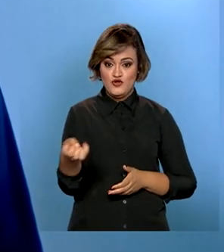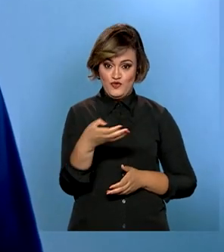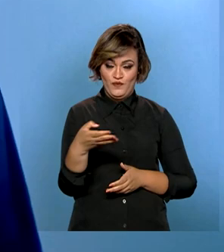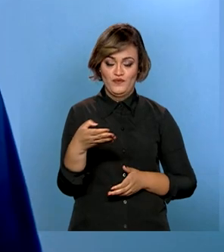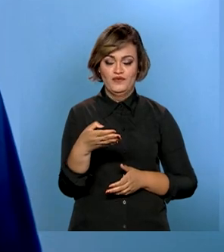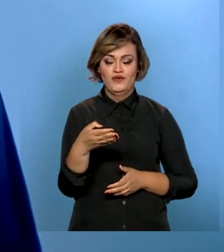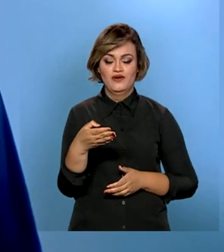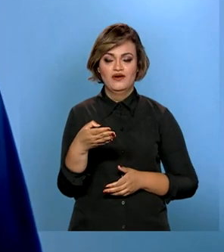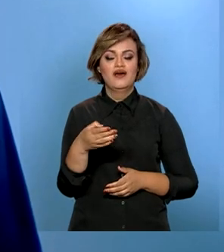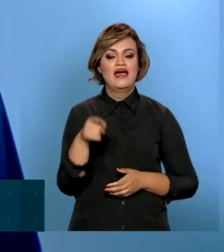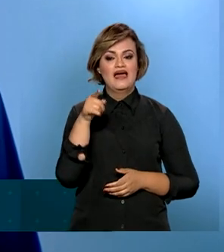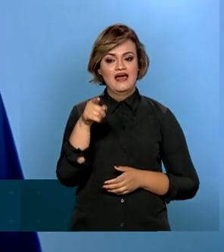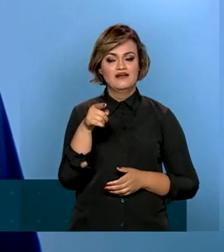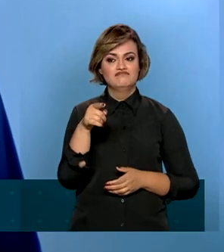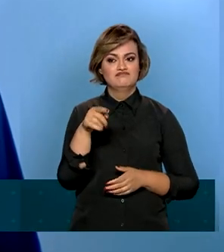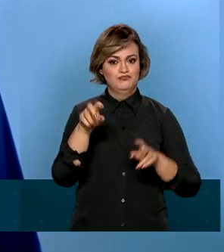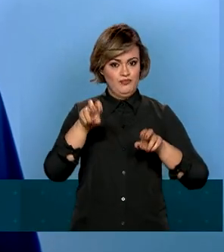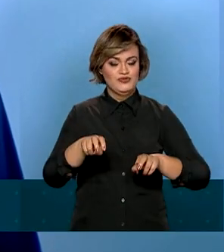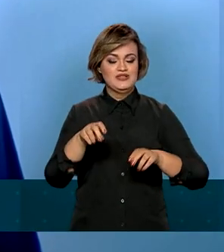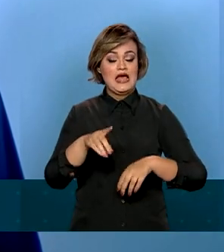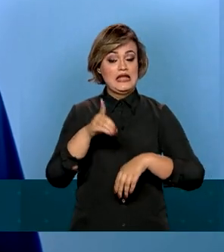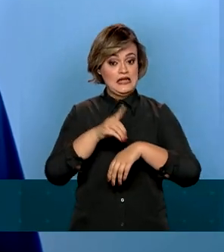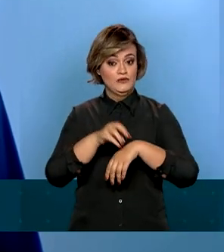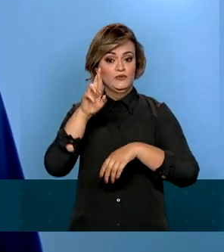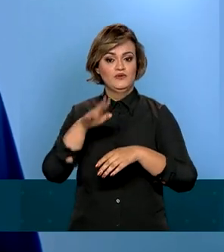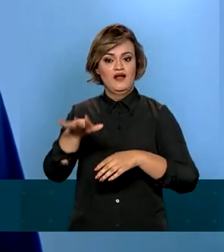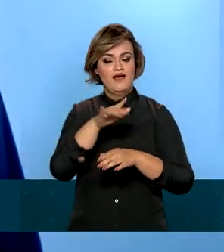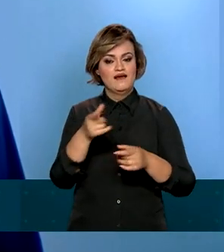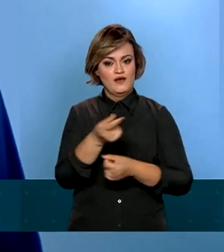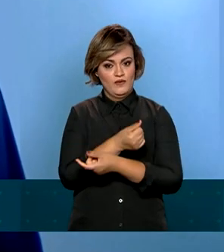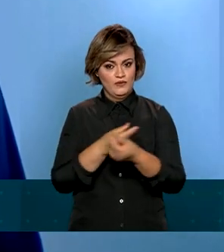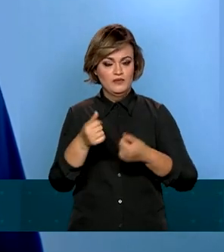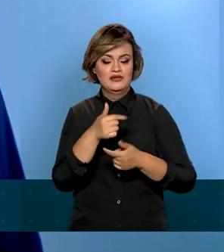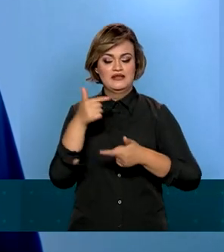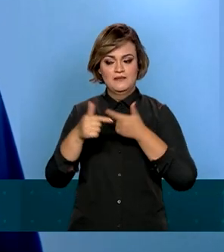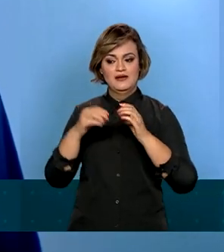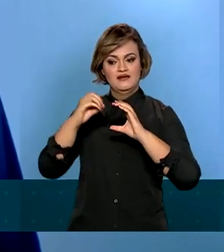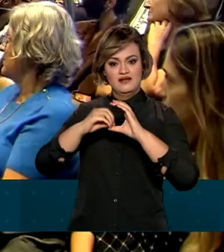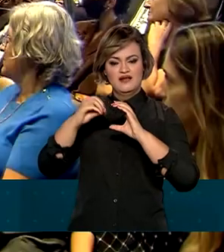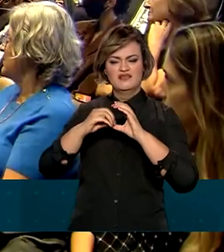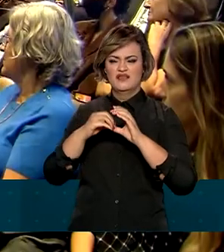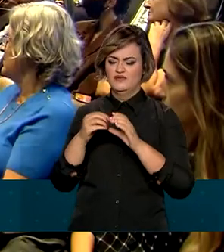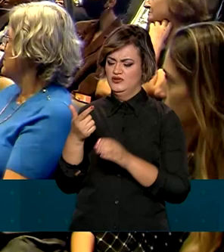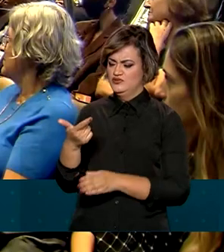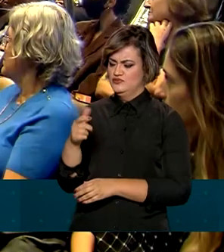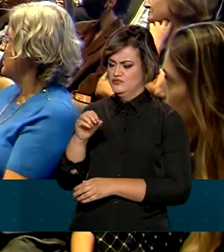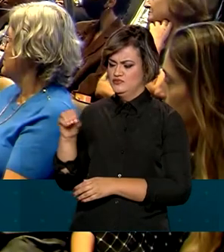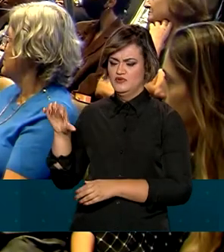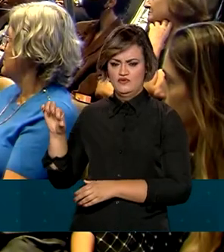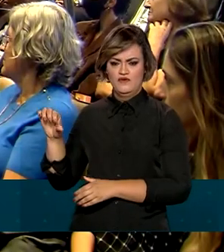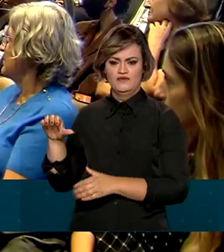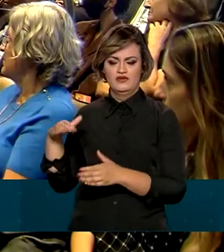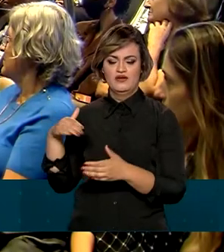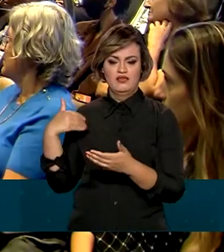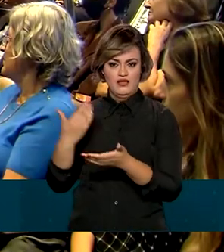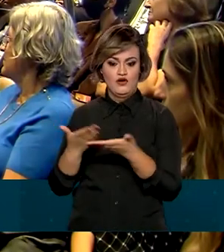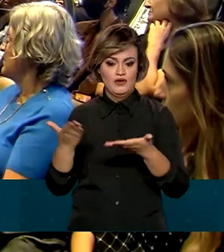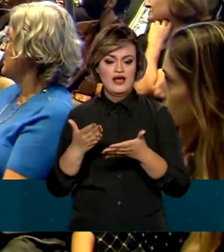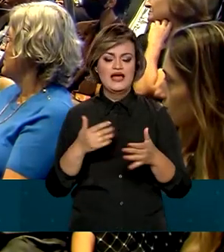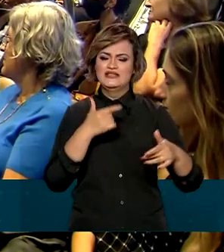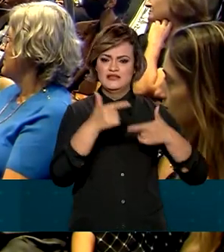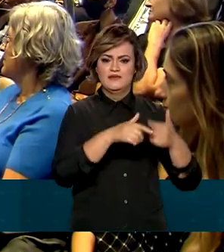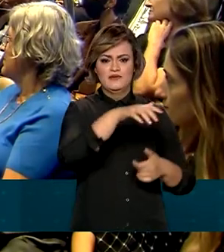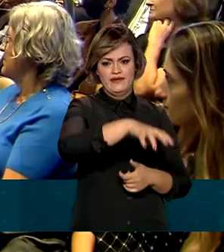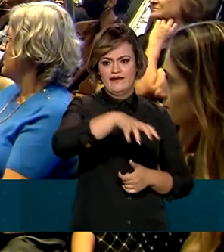Baigorre é doutor em Economia e servidor de carreira da Anatel desde 2009. Na agência, ele já ocupou os